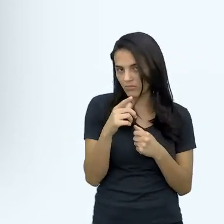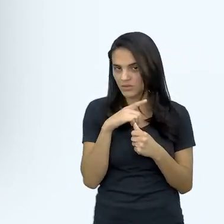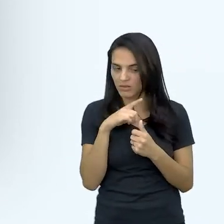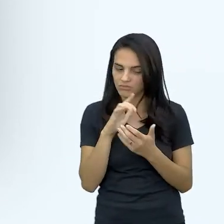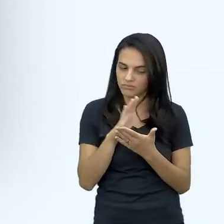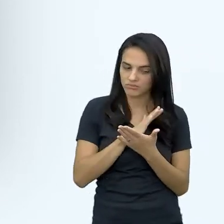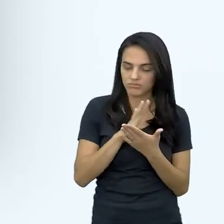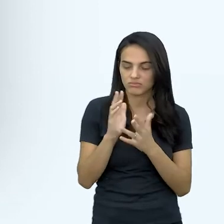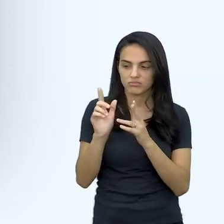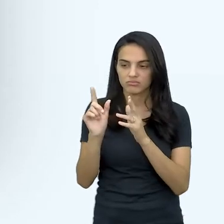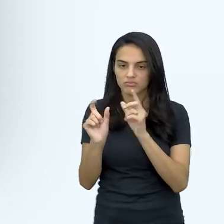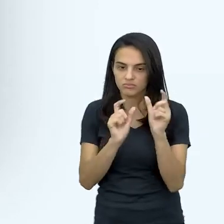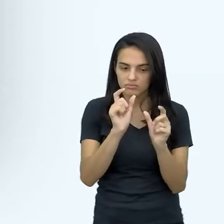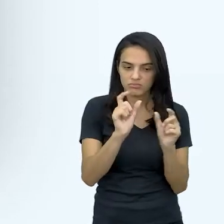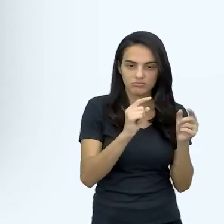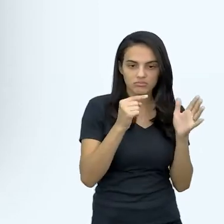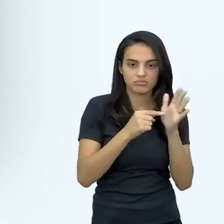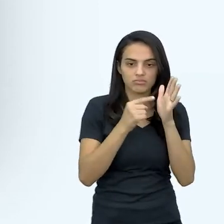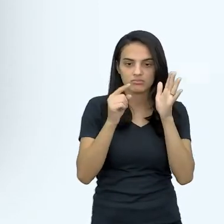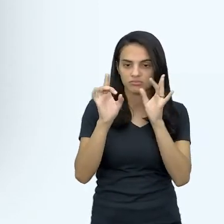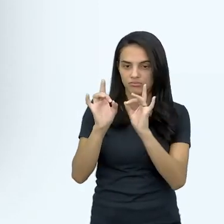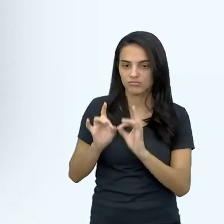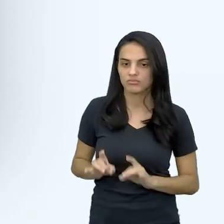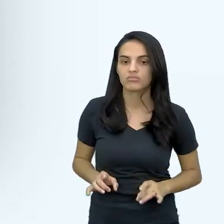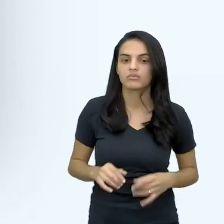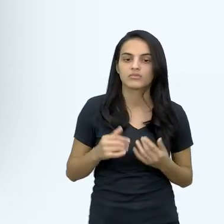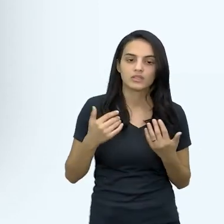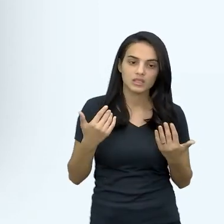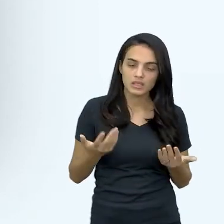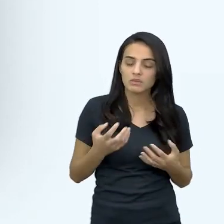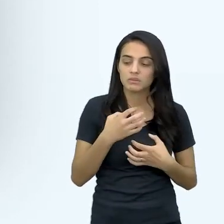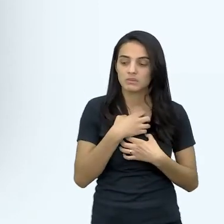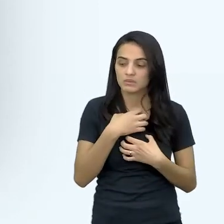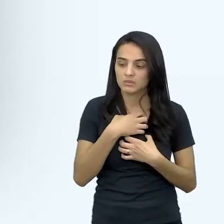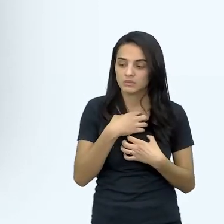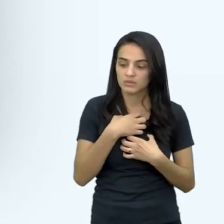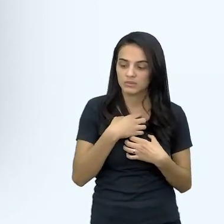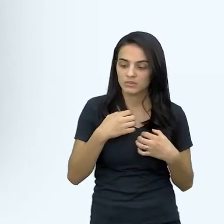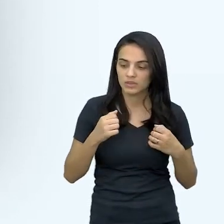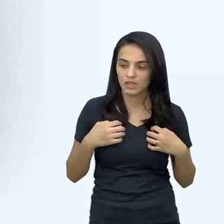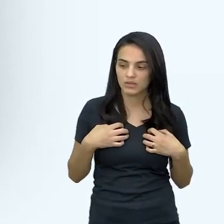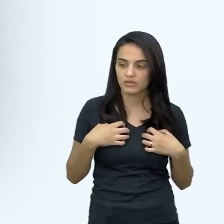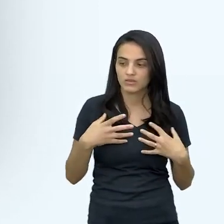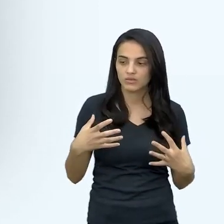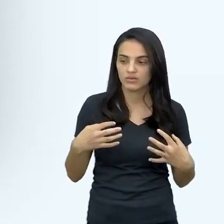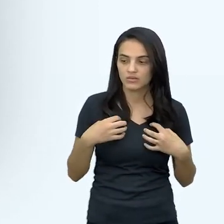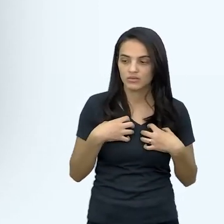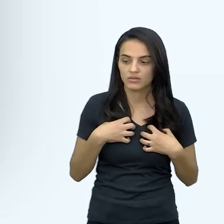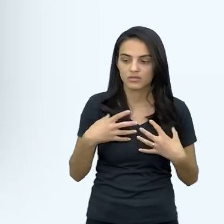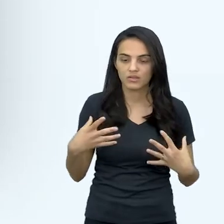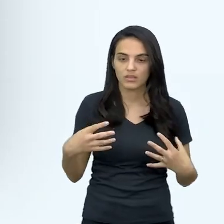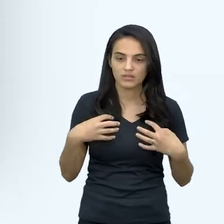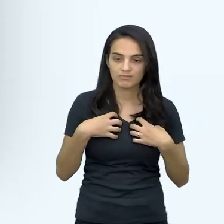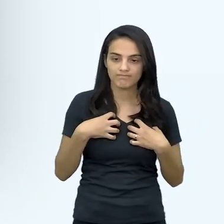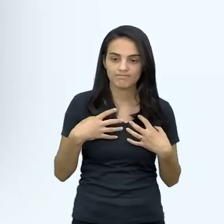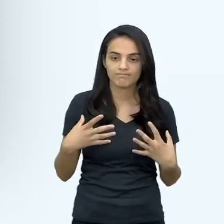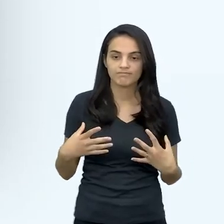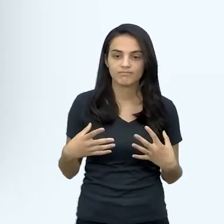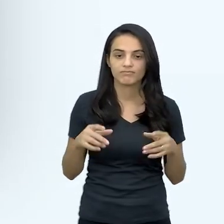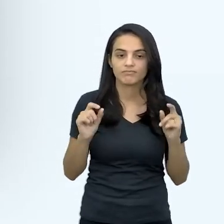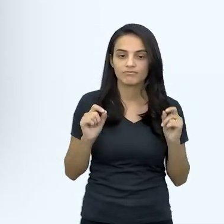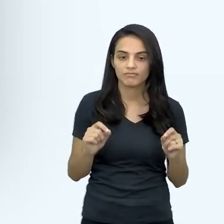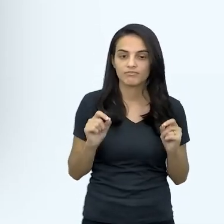particularidades? É, são sintomas de uma maneira geral, né, a falta justamente de